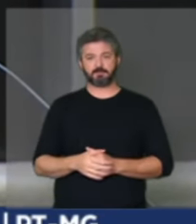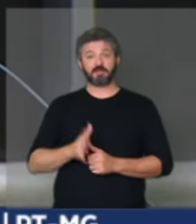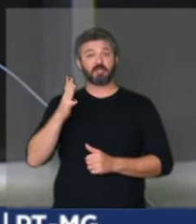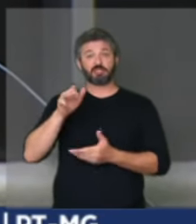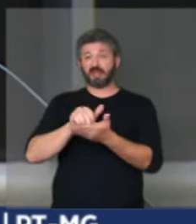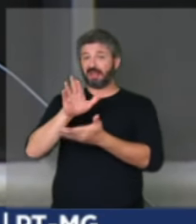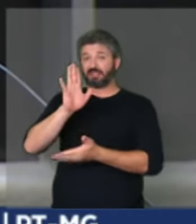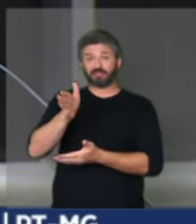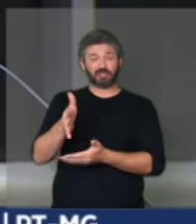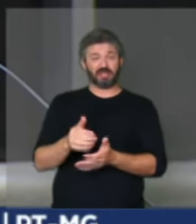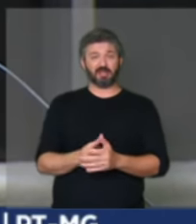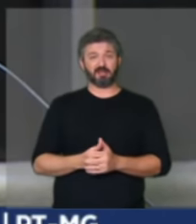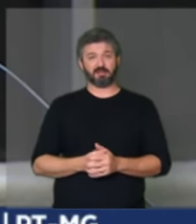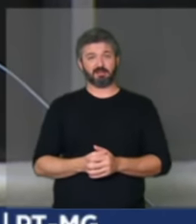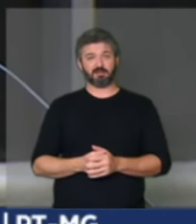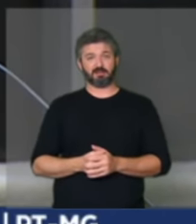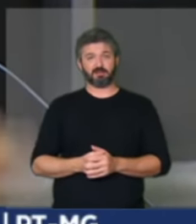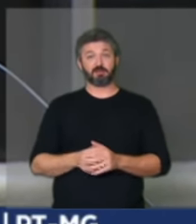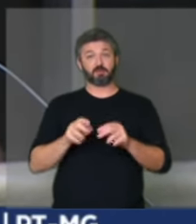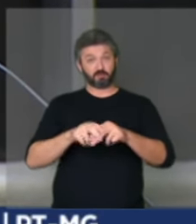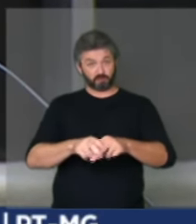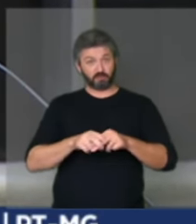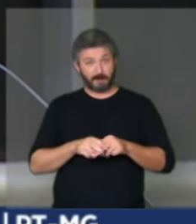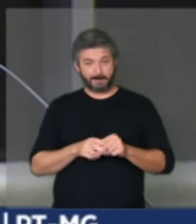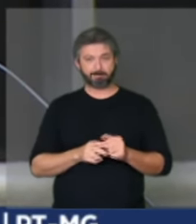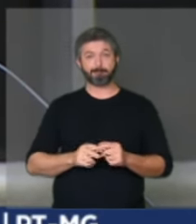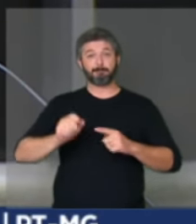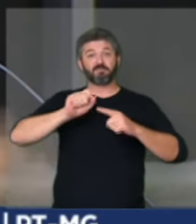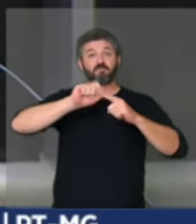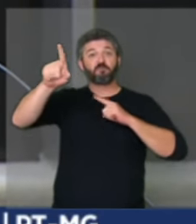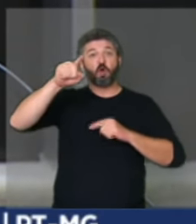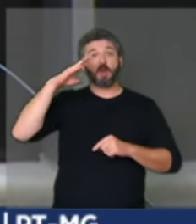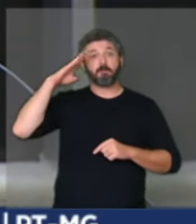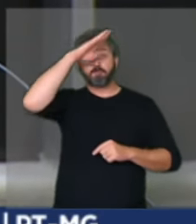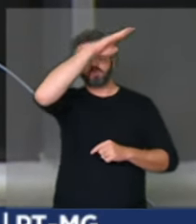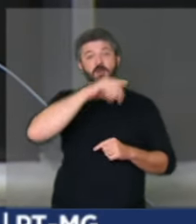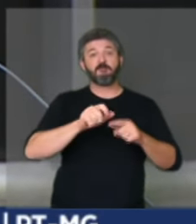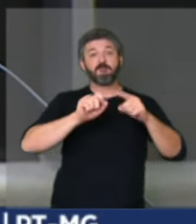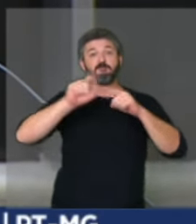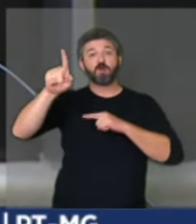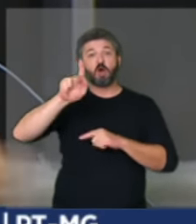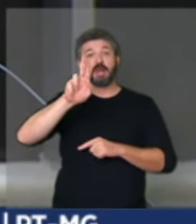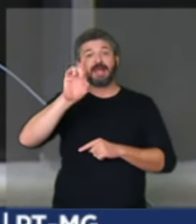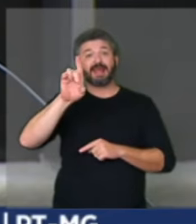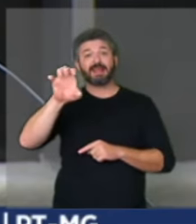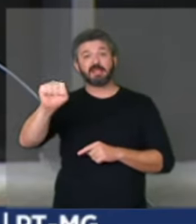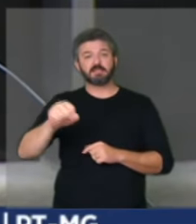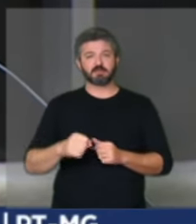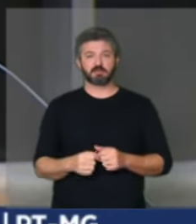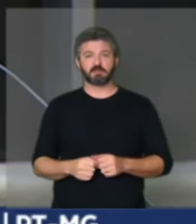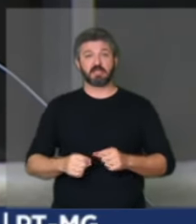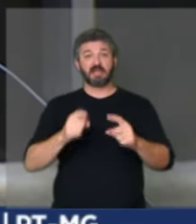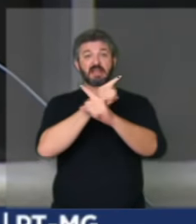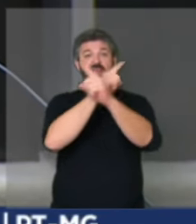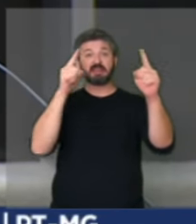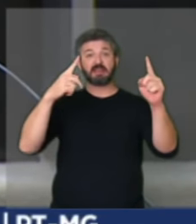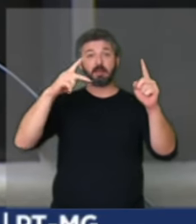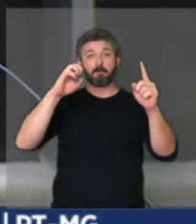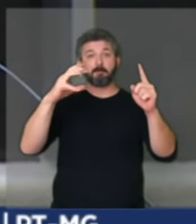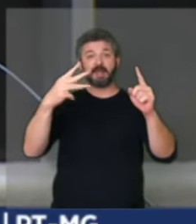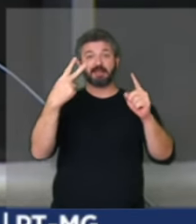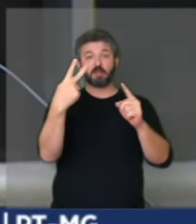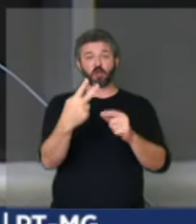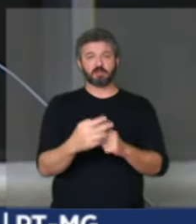demitido por isto fora Bolsonaro fora Paulo Guedes não a PEC 32